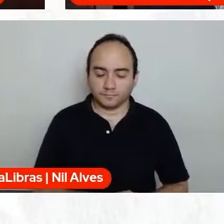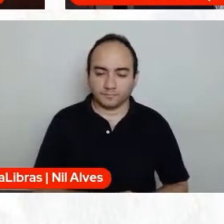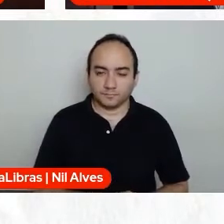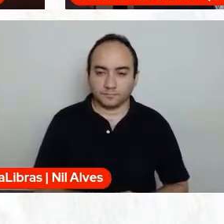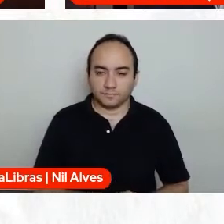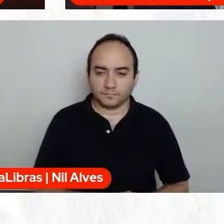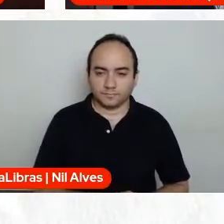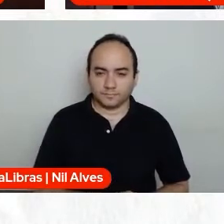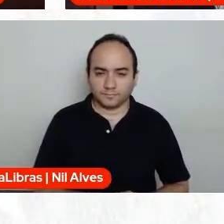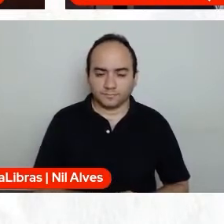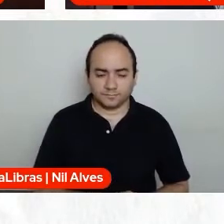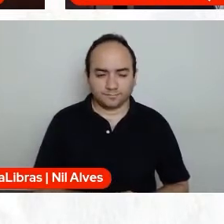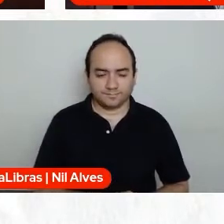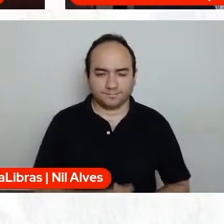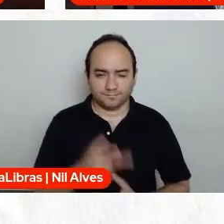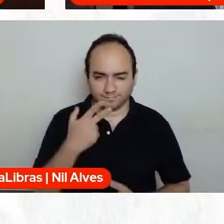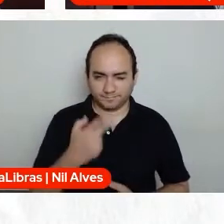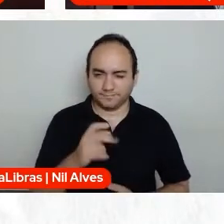Posso, professora?